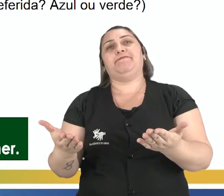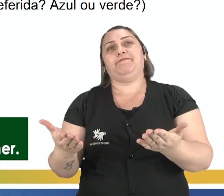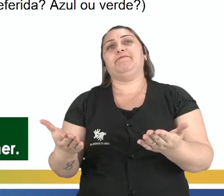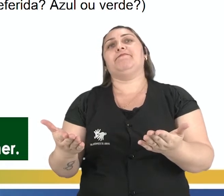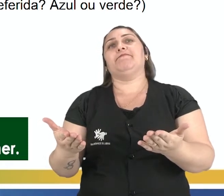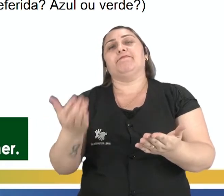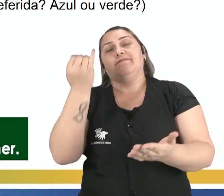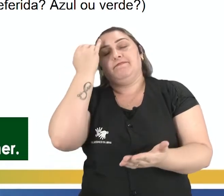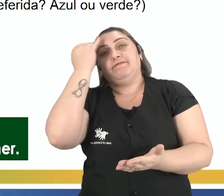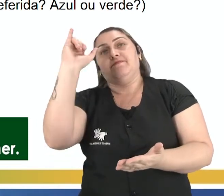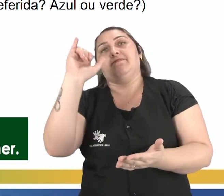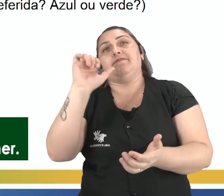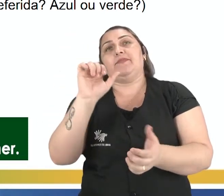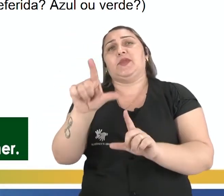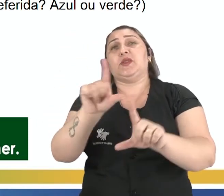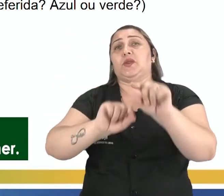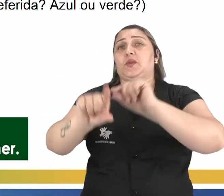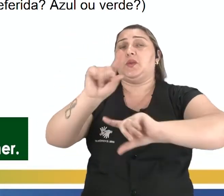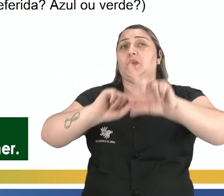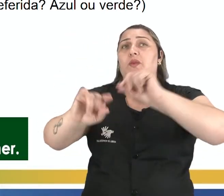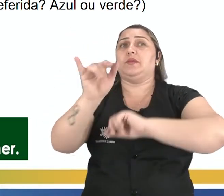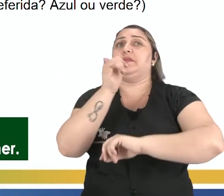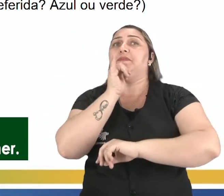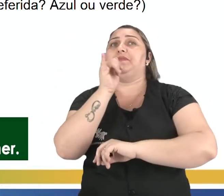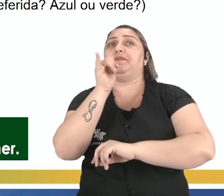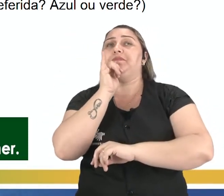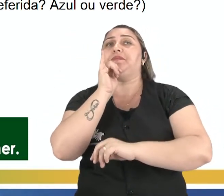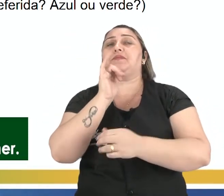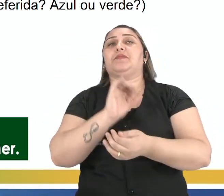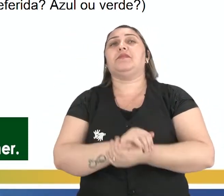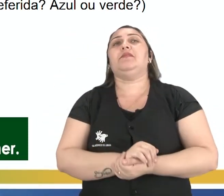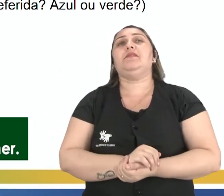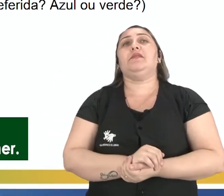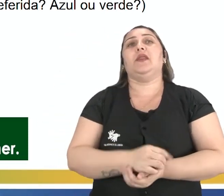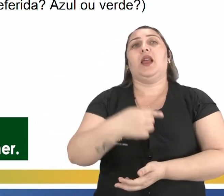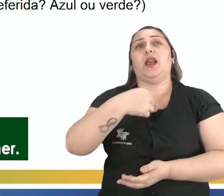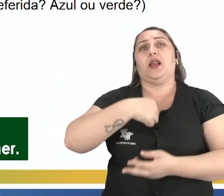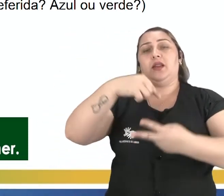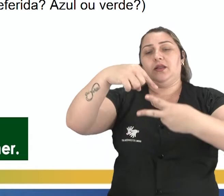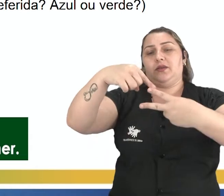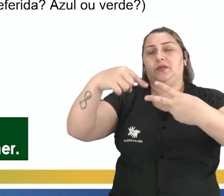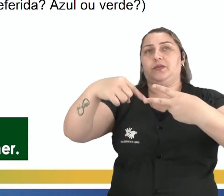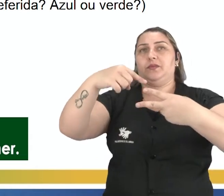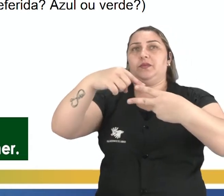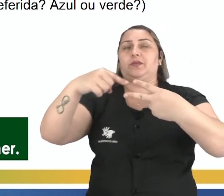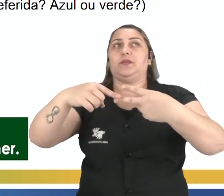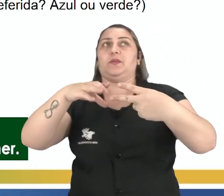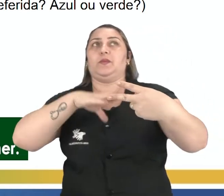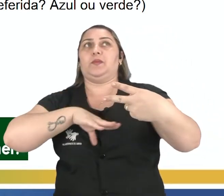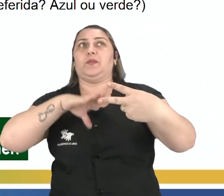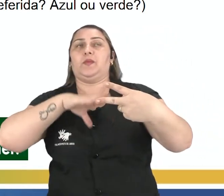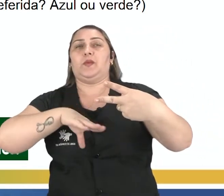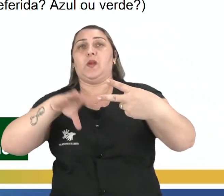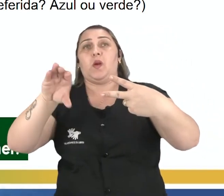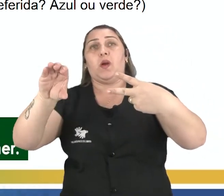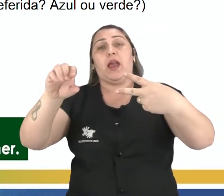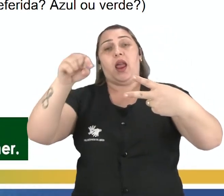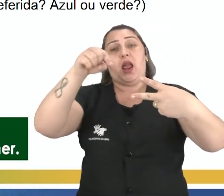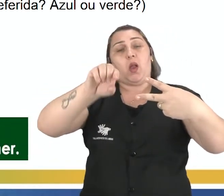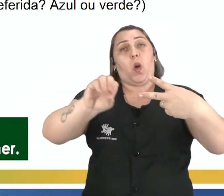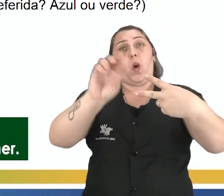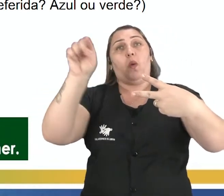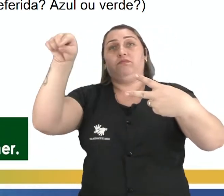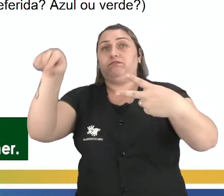Indica a ideia de opção. Então, no português, eu tenho duas alternativas. Isso ou